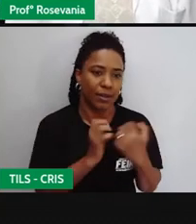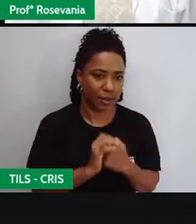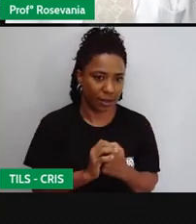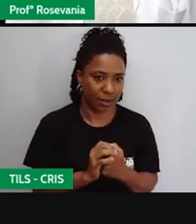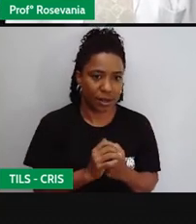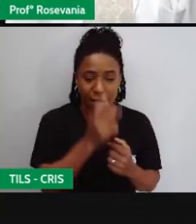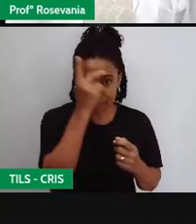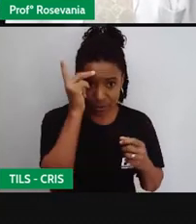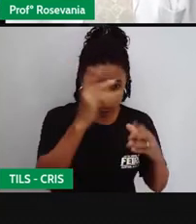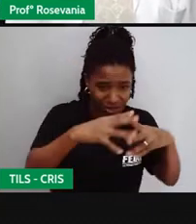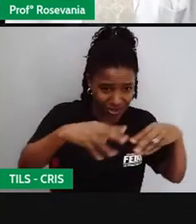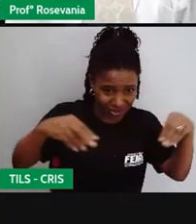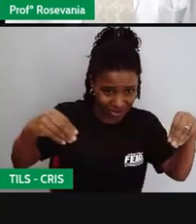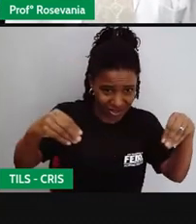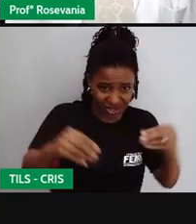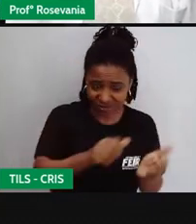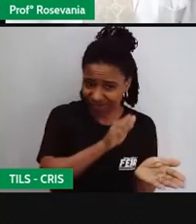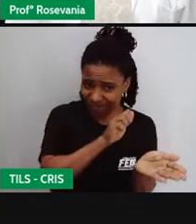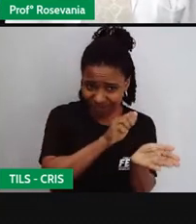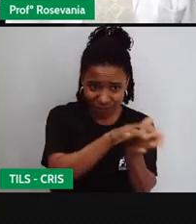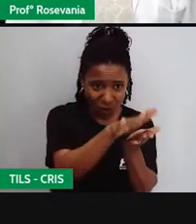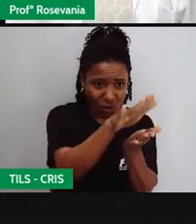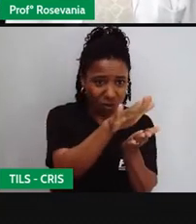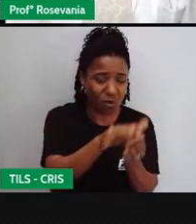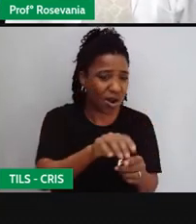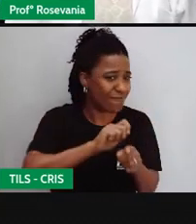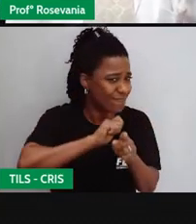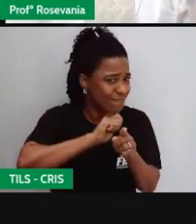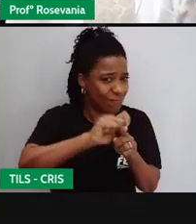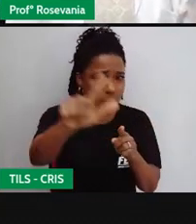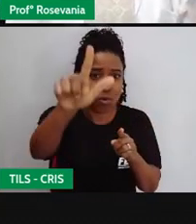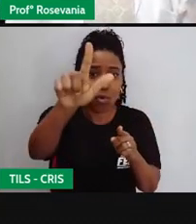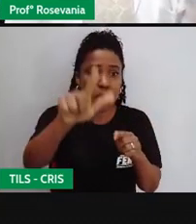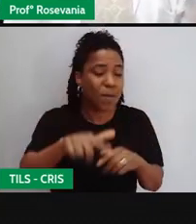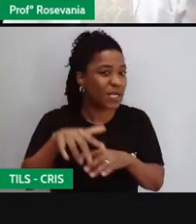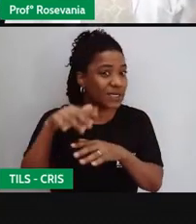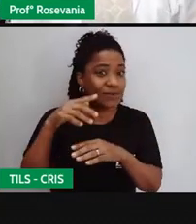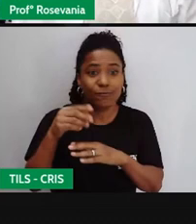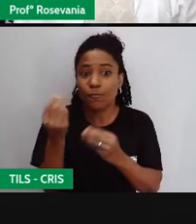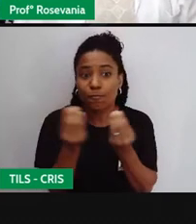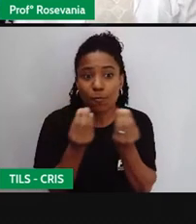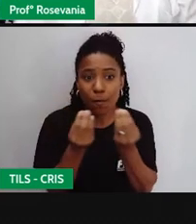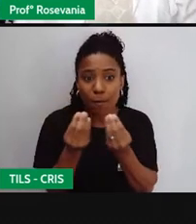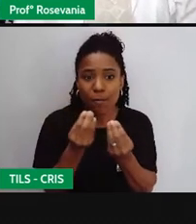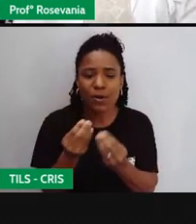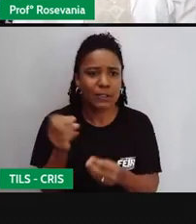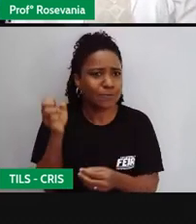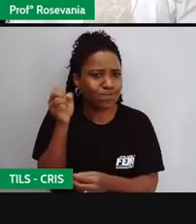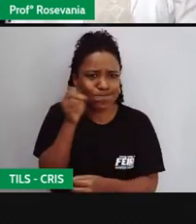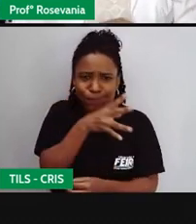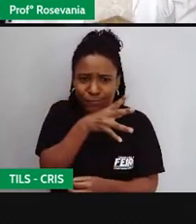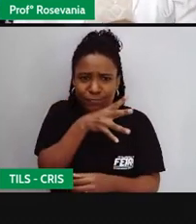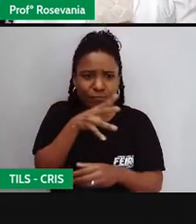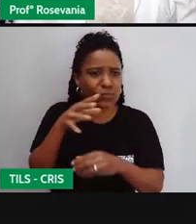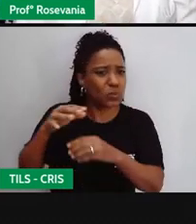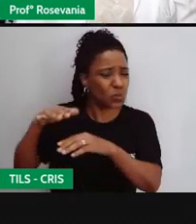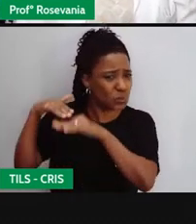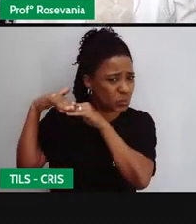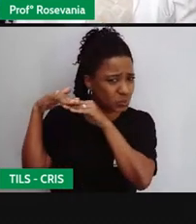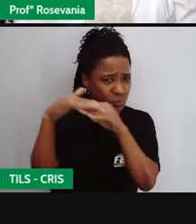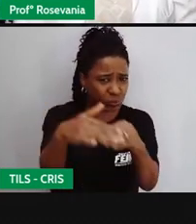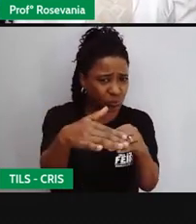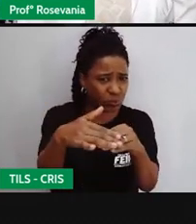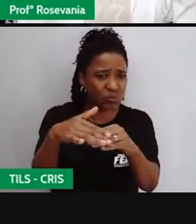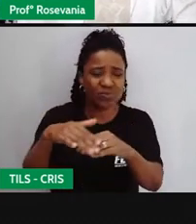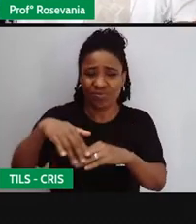ligada à outra, essa violência, e eles tiram de forma violenta, eles não, eles primeiro tentam comprar a preços